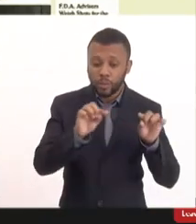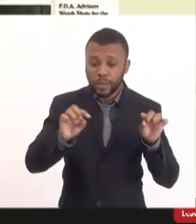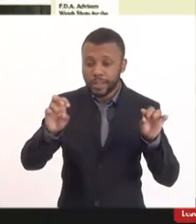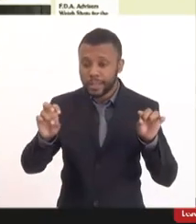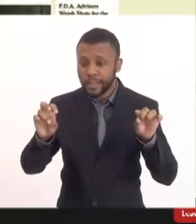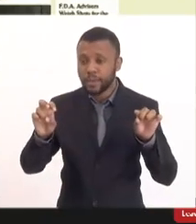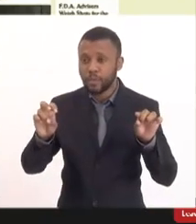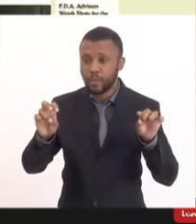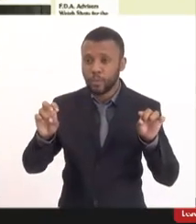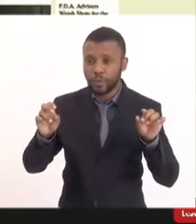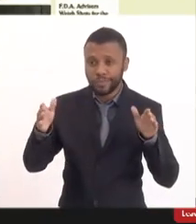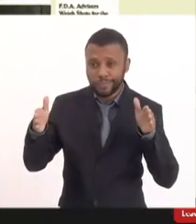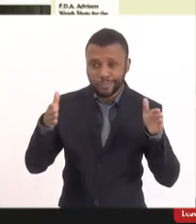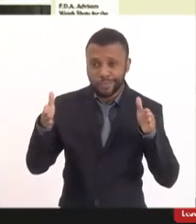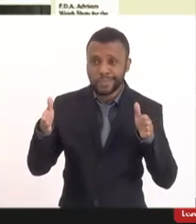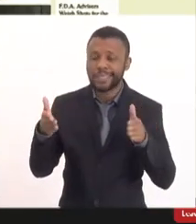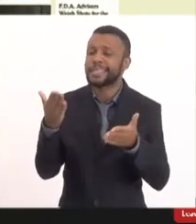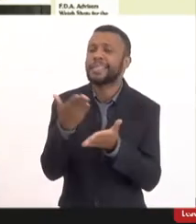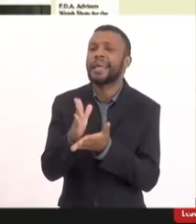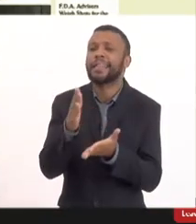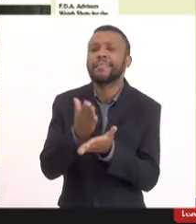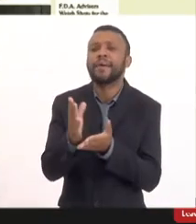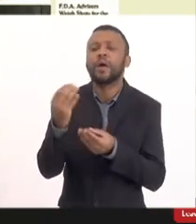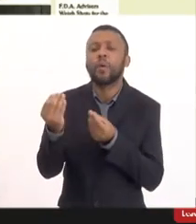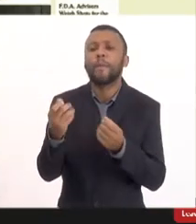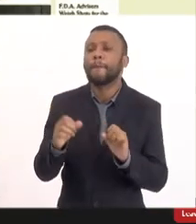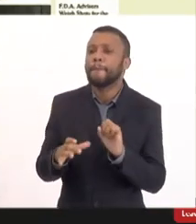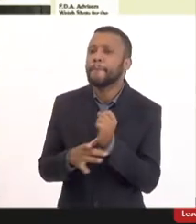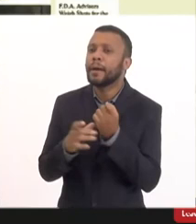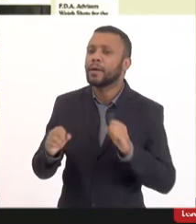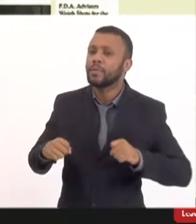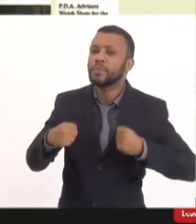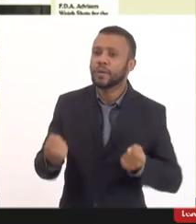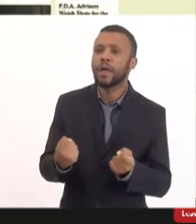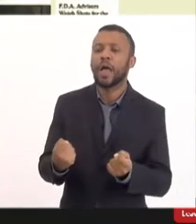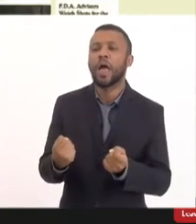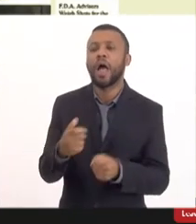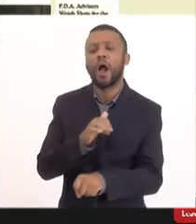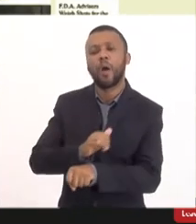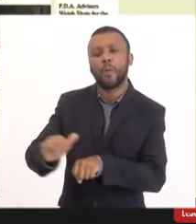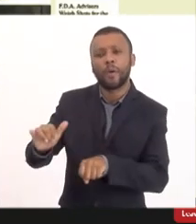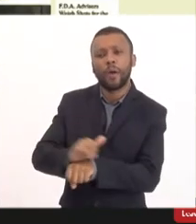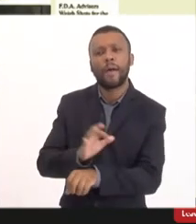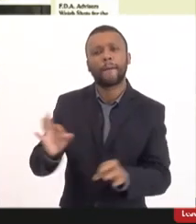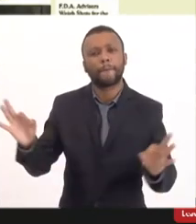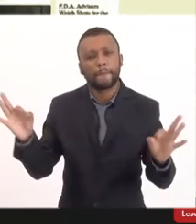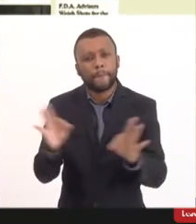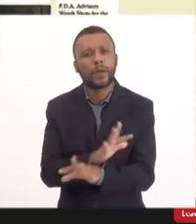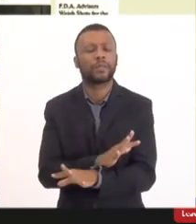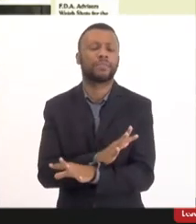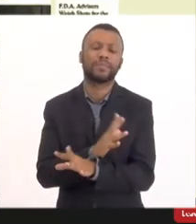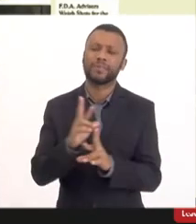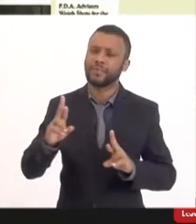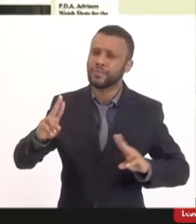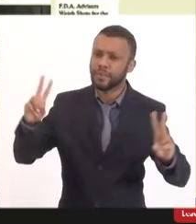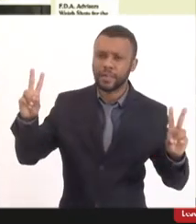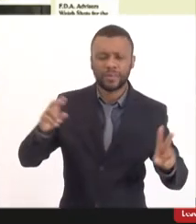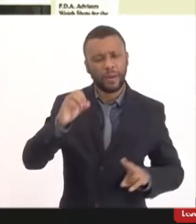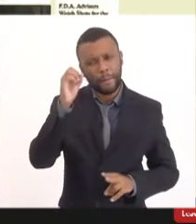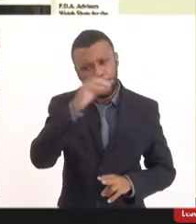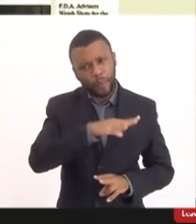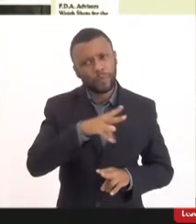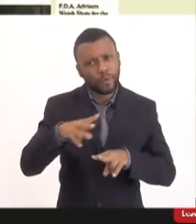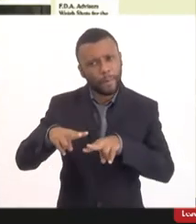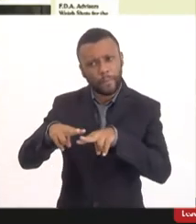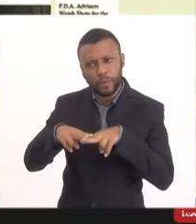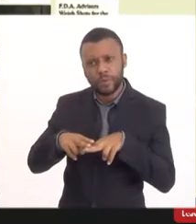a forma de imunização de uma criança de 0 a 5 anos é um mecanismo completamente diferente de imunológico é uma aberração é por isso